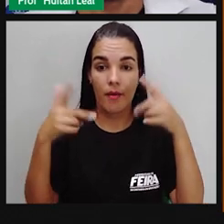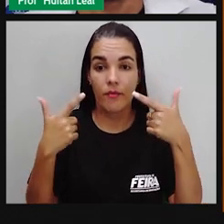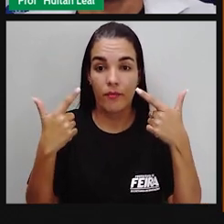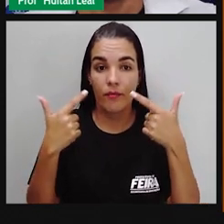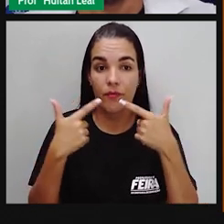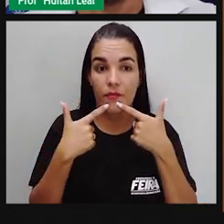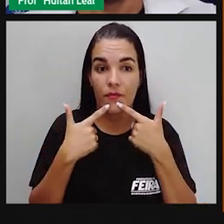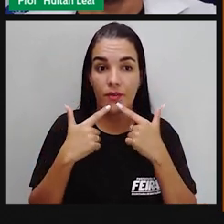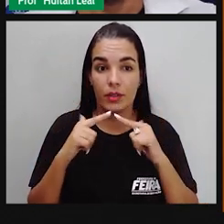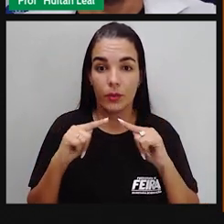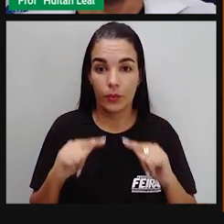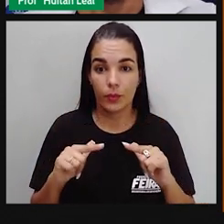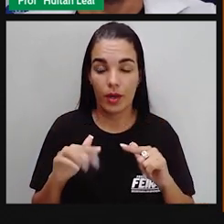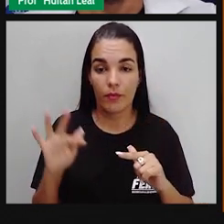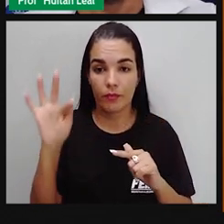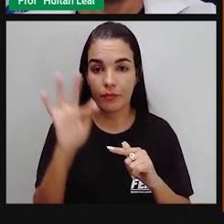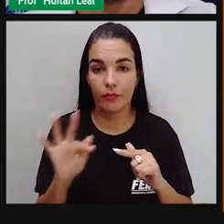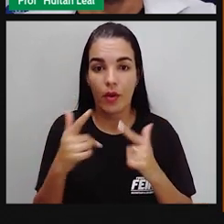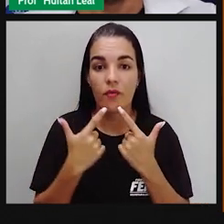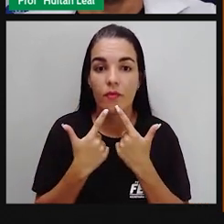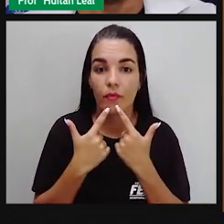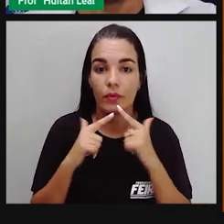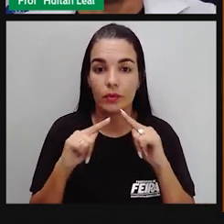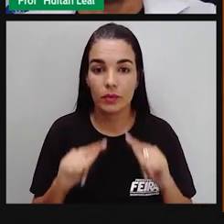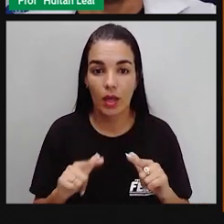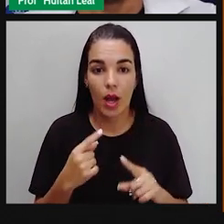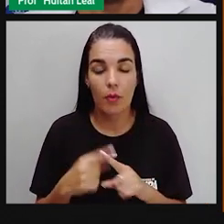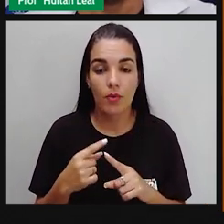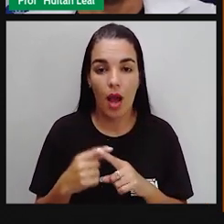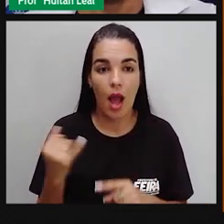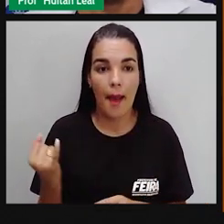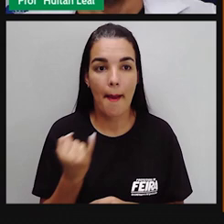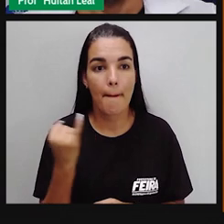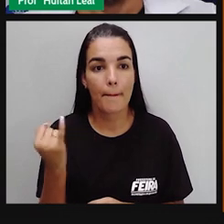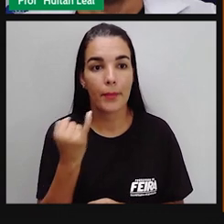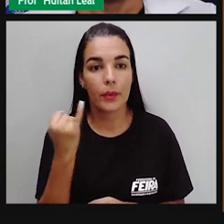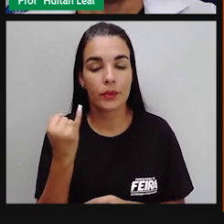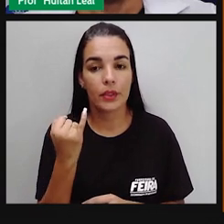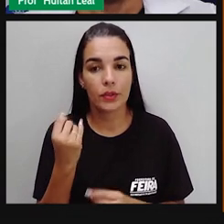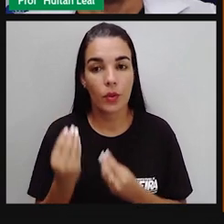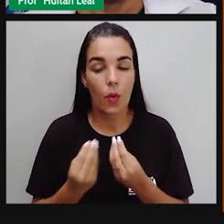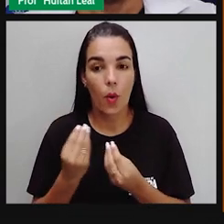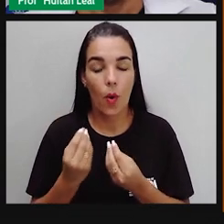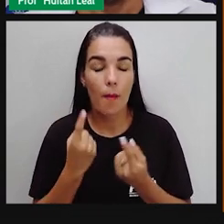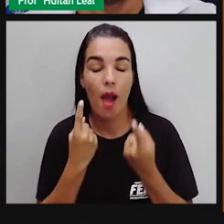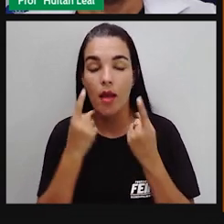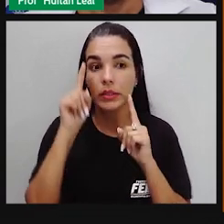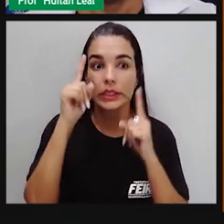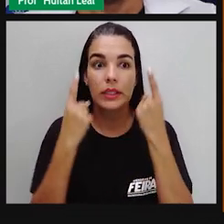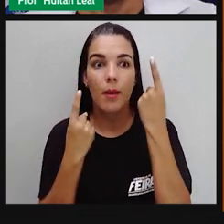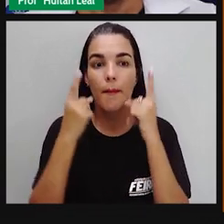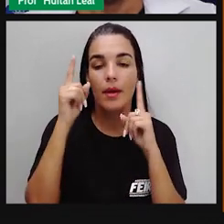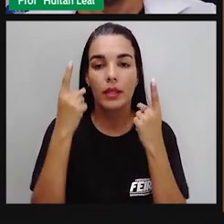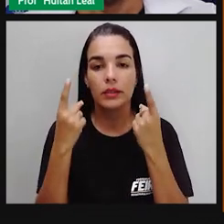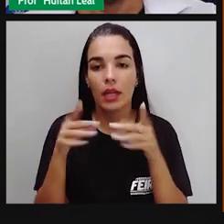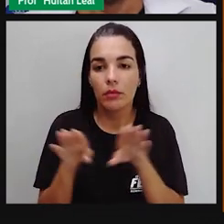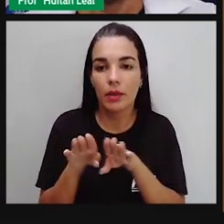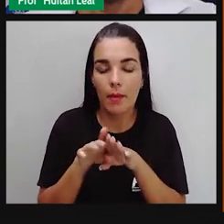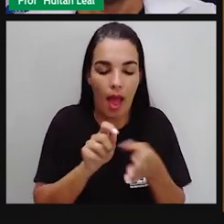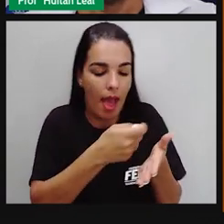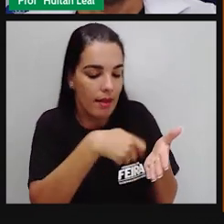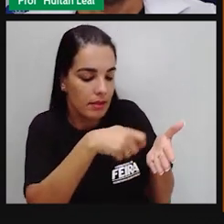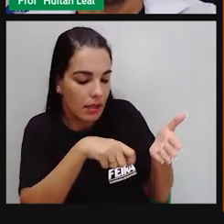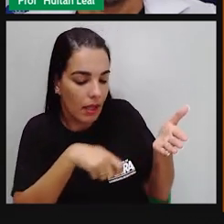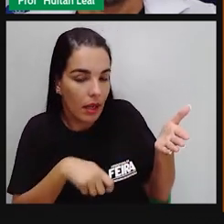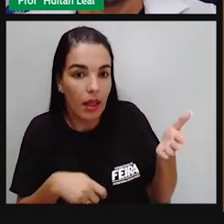Figuras de linguagem, que é um tema muito importante no que diz respeito à expressão, tanto na escrita quanto